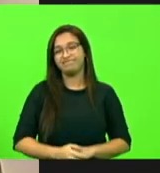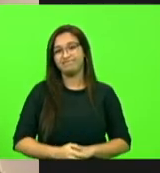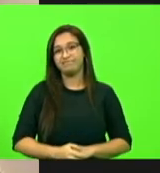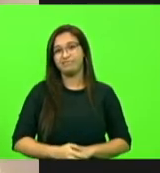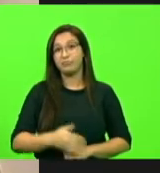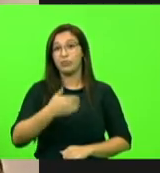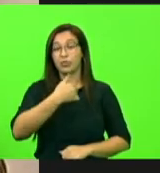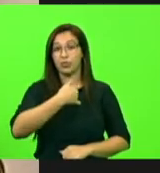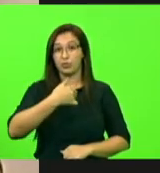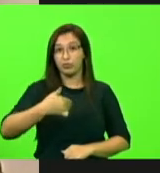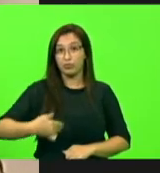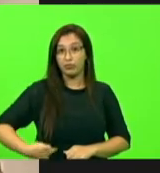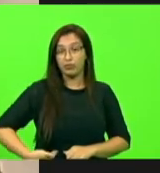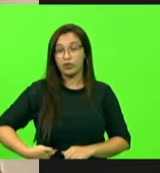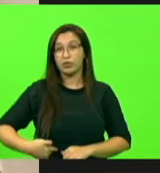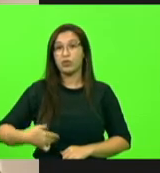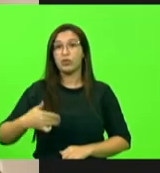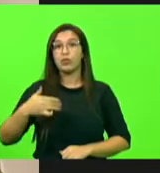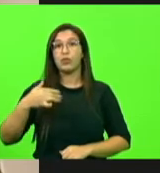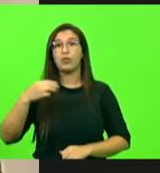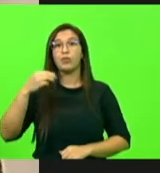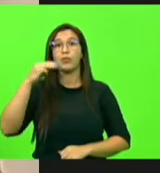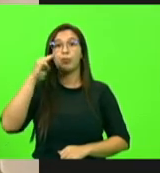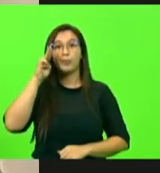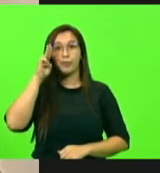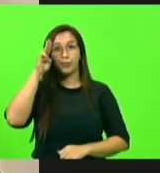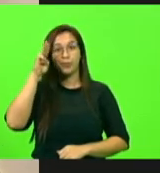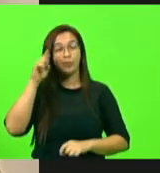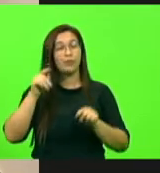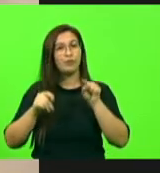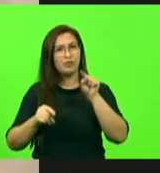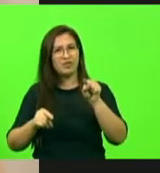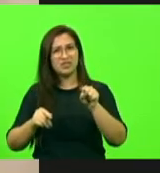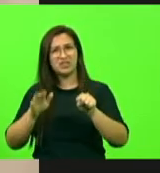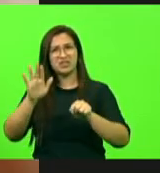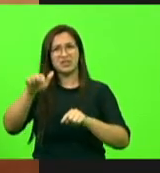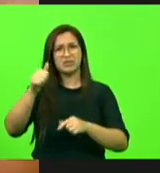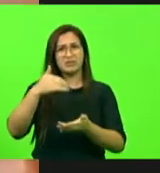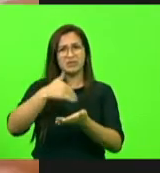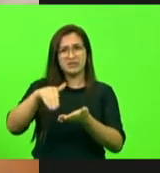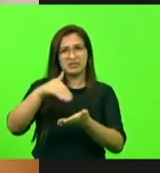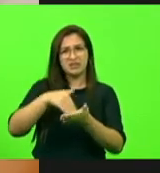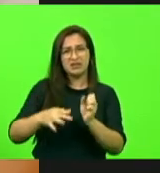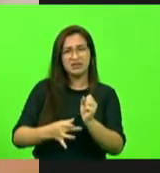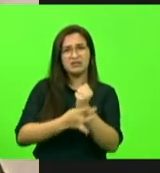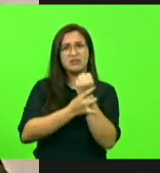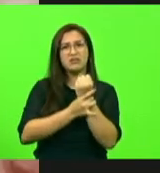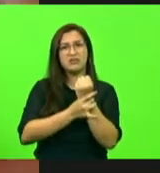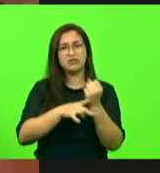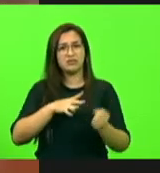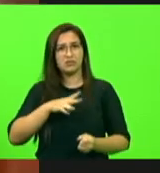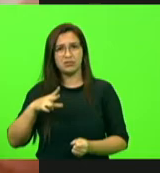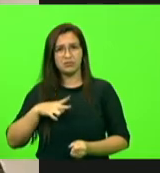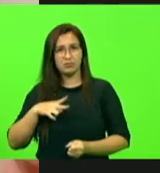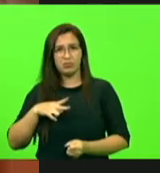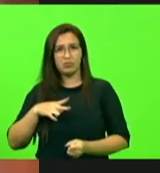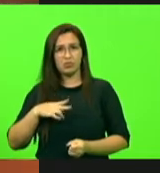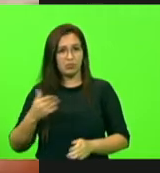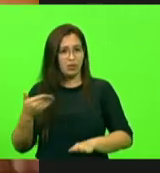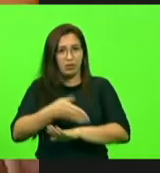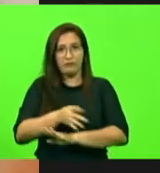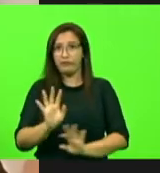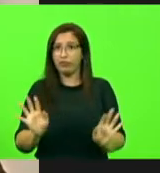Governador Moisés, tu chama esse outro, teu secretário de segurança pública aí, não precisa vir, só não me